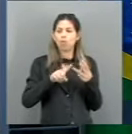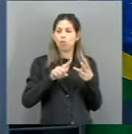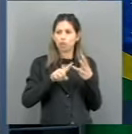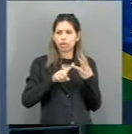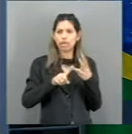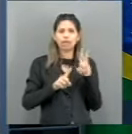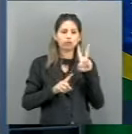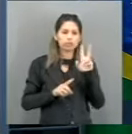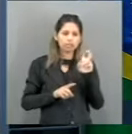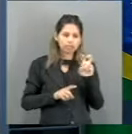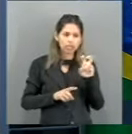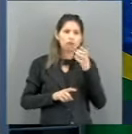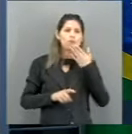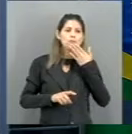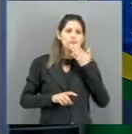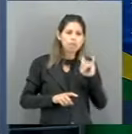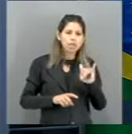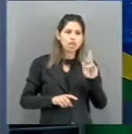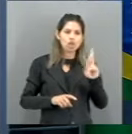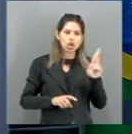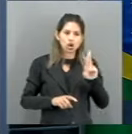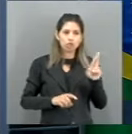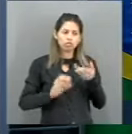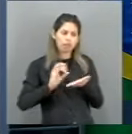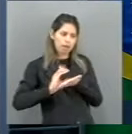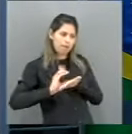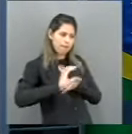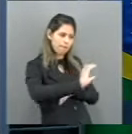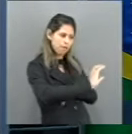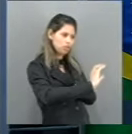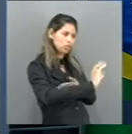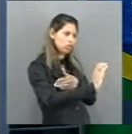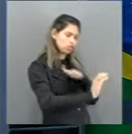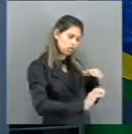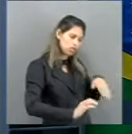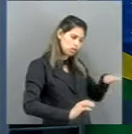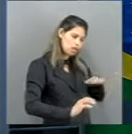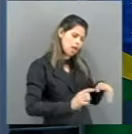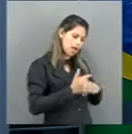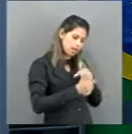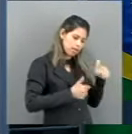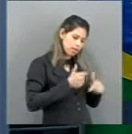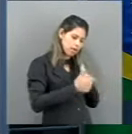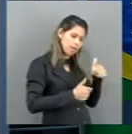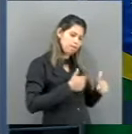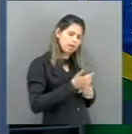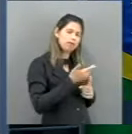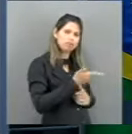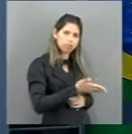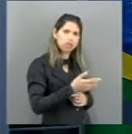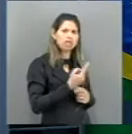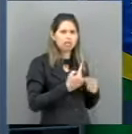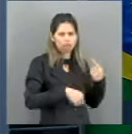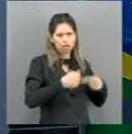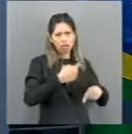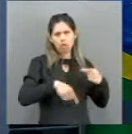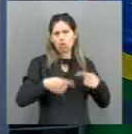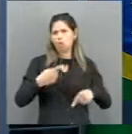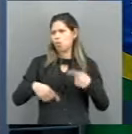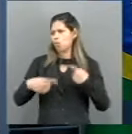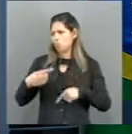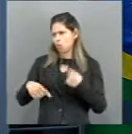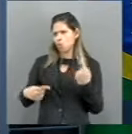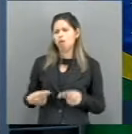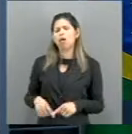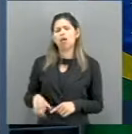escravo, não só no Rio Grande, mas também em todo o Brasil. Há um debate sobre isso ainda. Eu acho que não